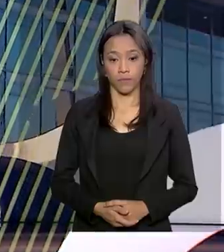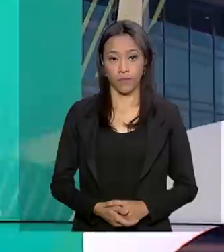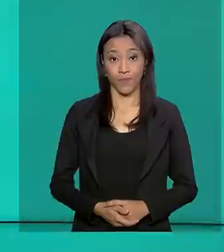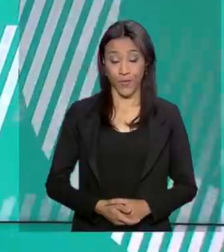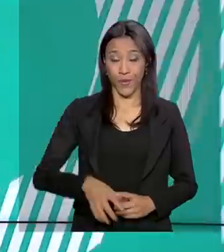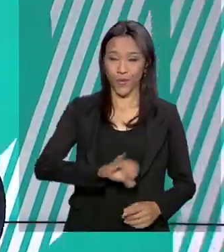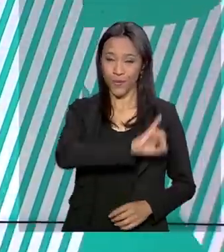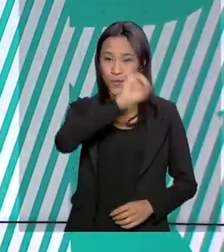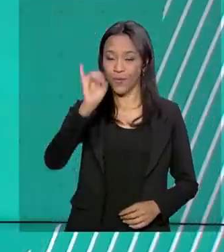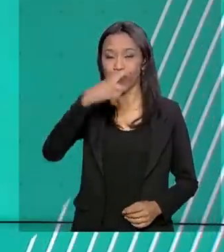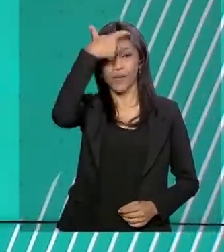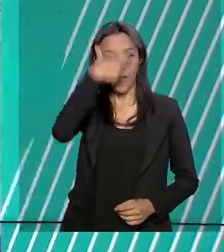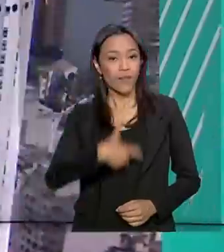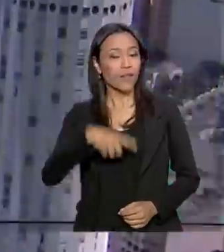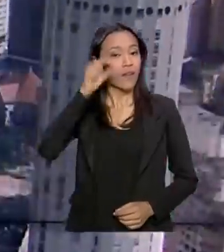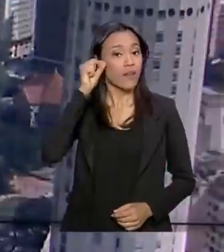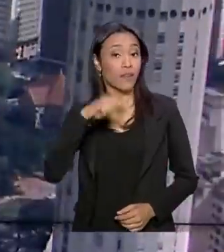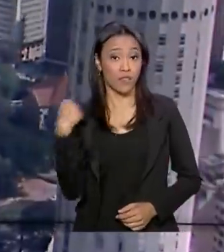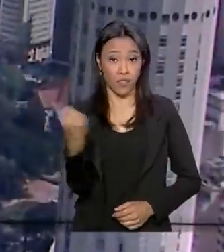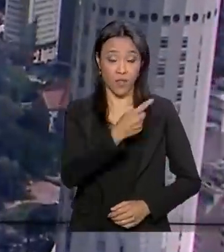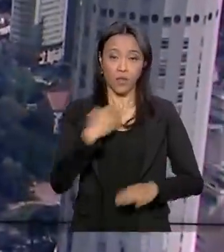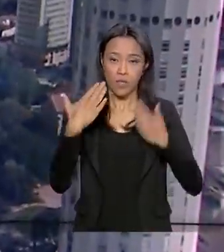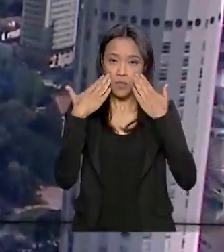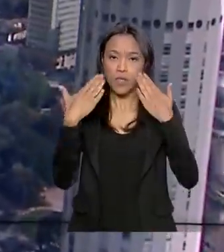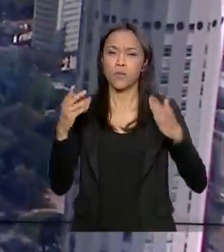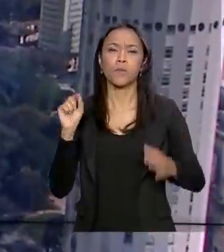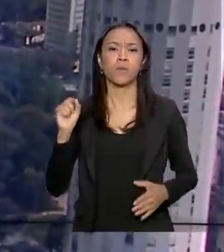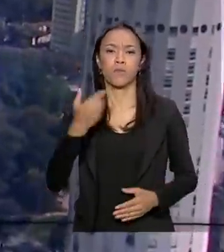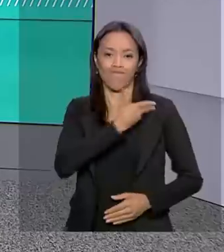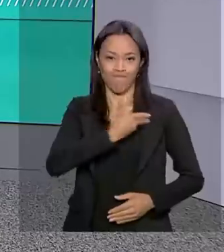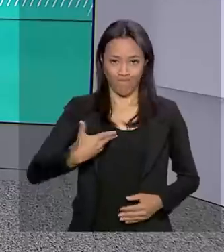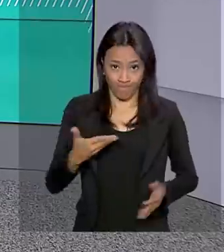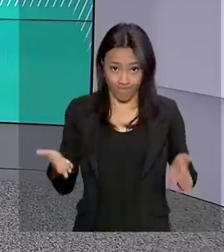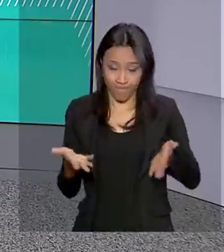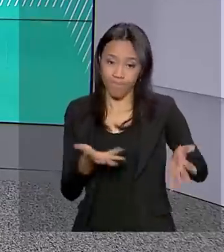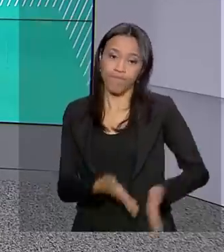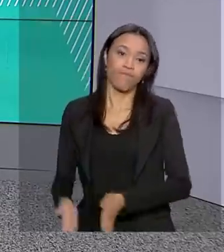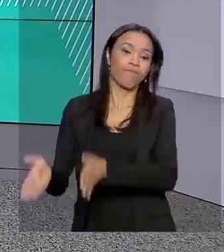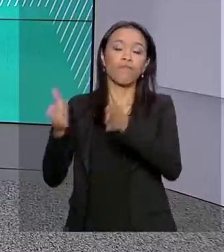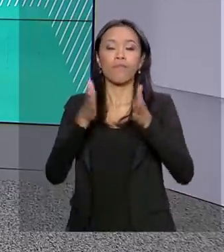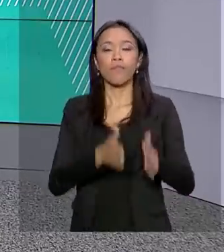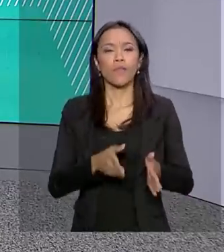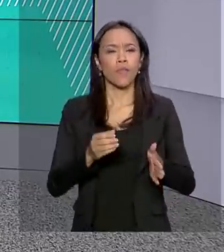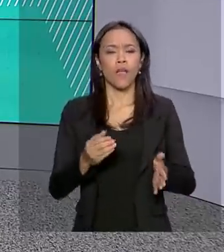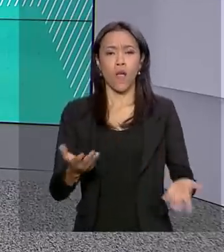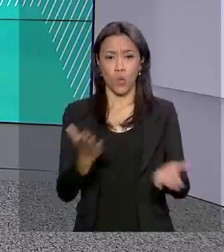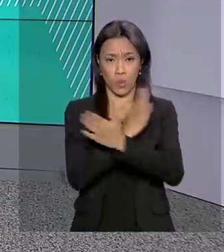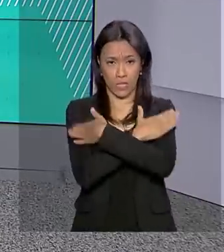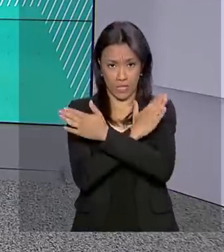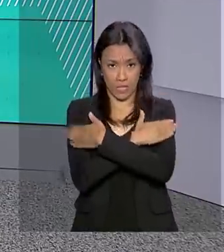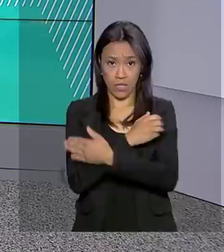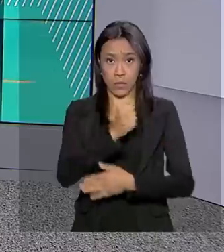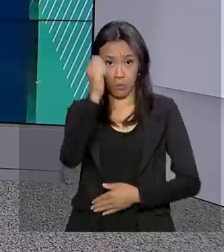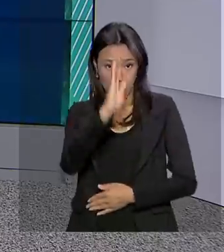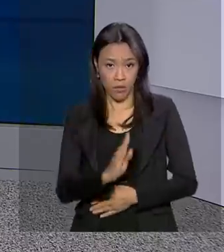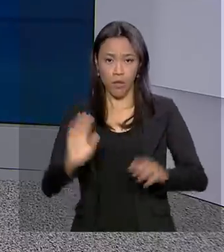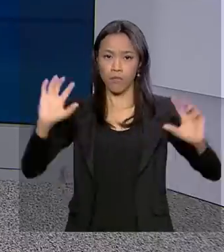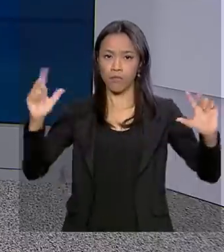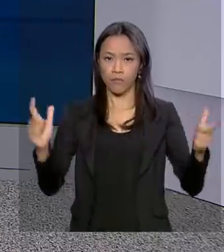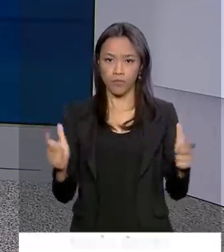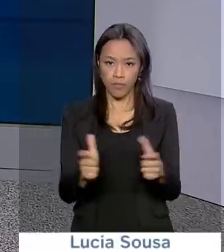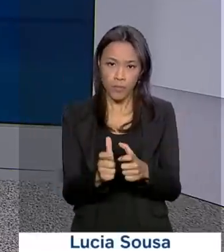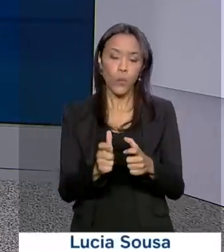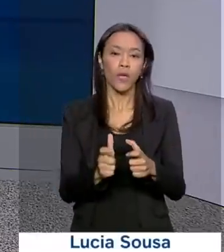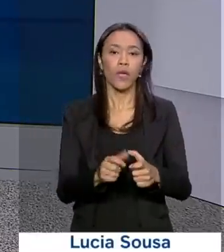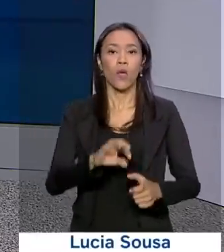Olá, eu sou o Roberto Camargo e estamos no ar com o Governo Agora. O desemprego no país caiu para 11,8